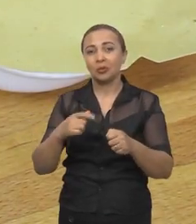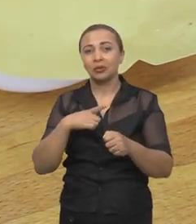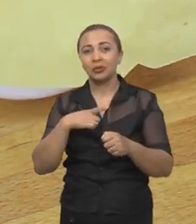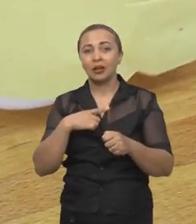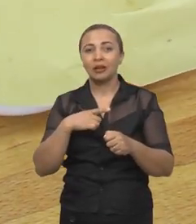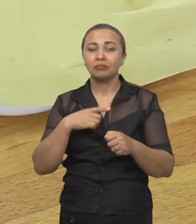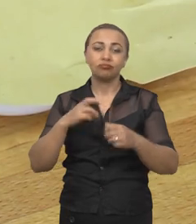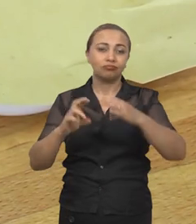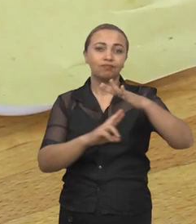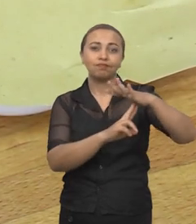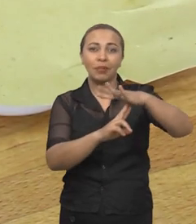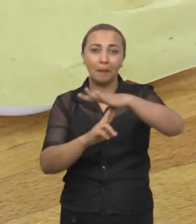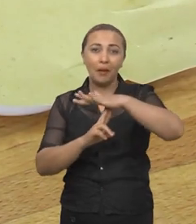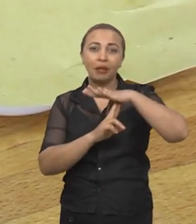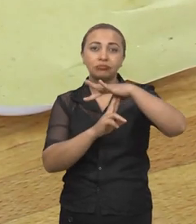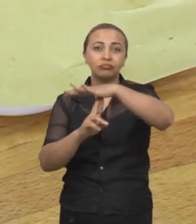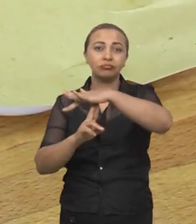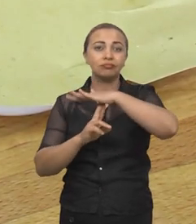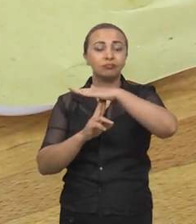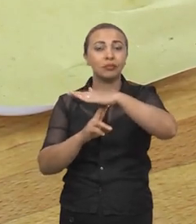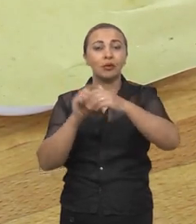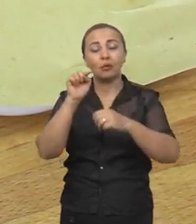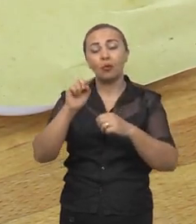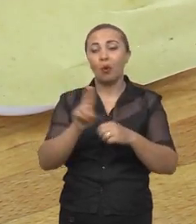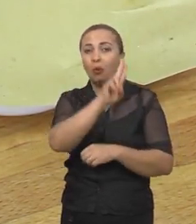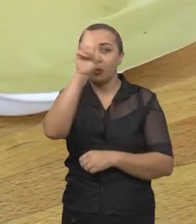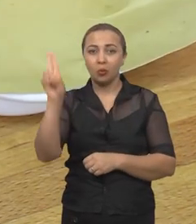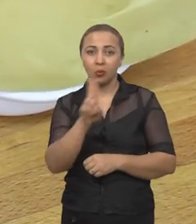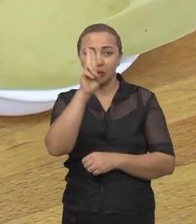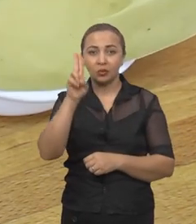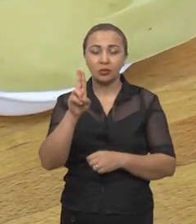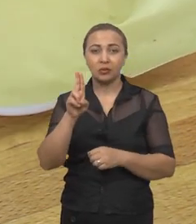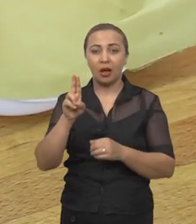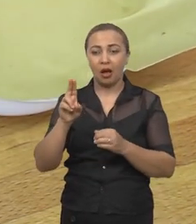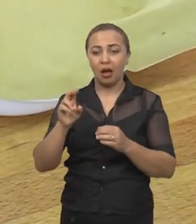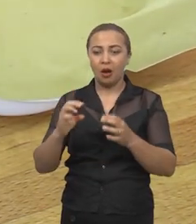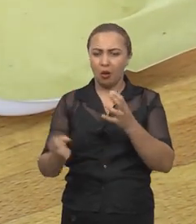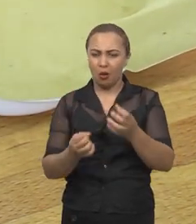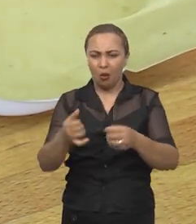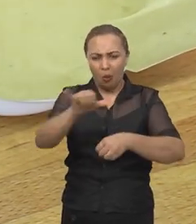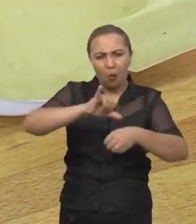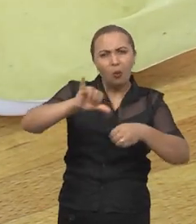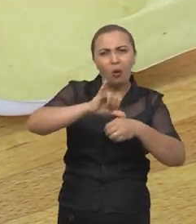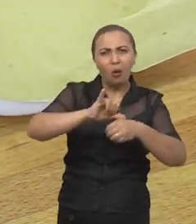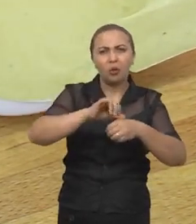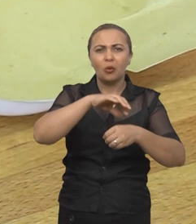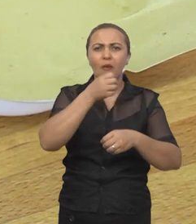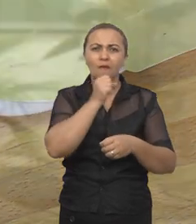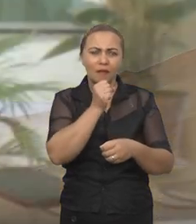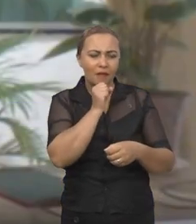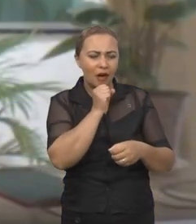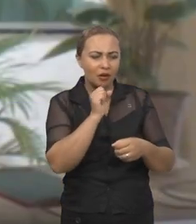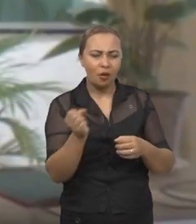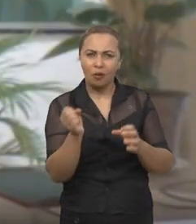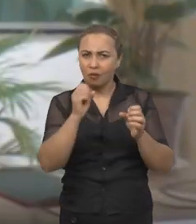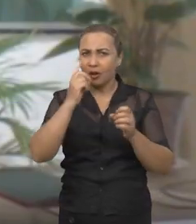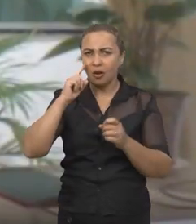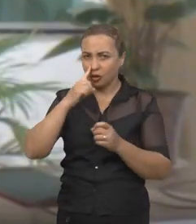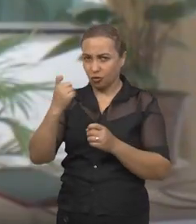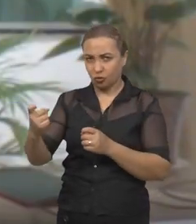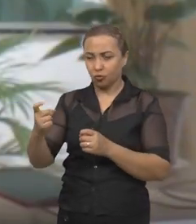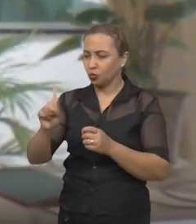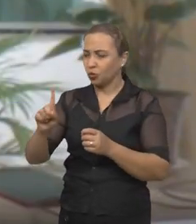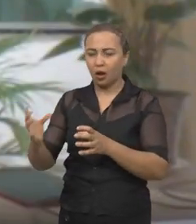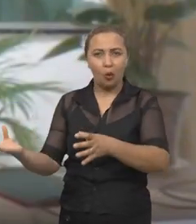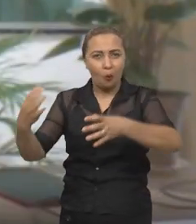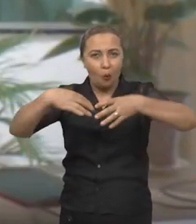até uma questão ambiental também, de você utilizar um resíduo que acaba sendo descartado de modo inadequado,